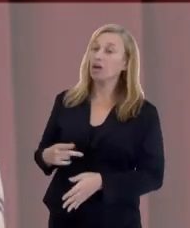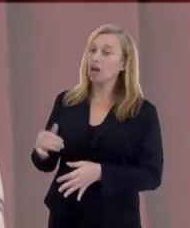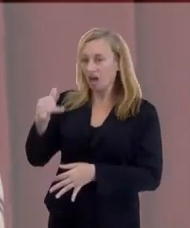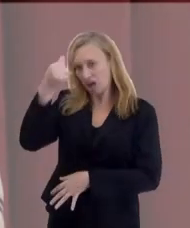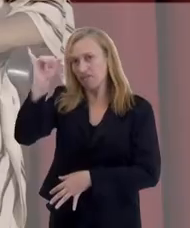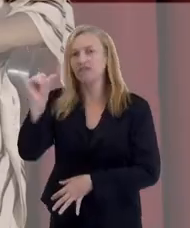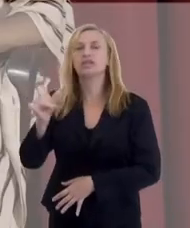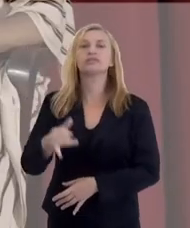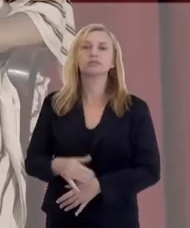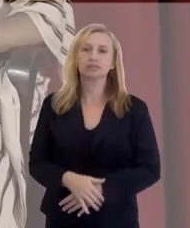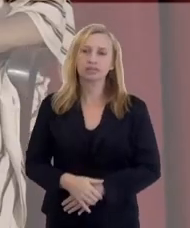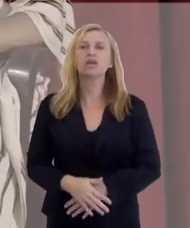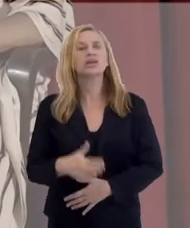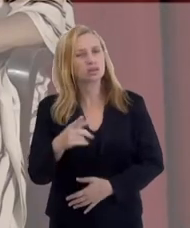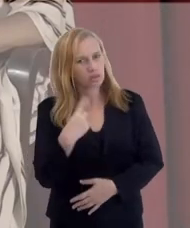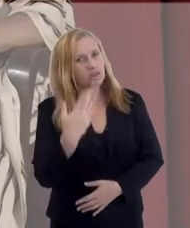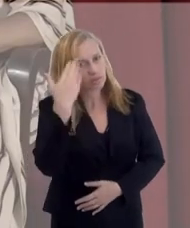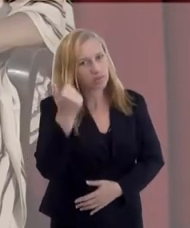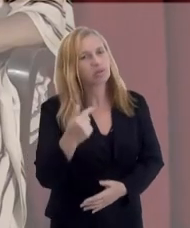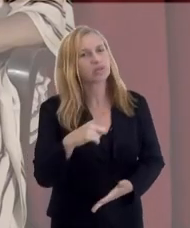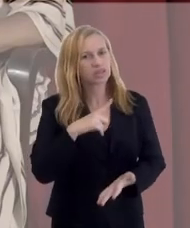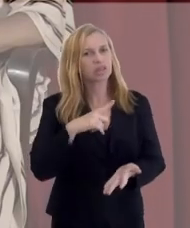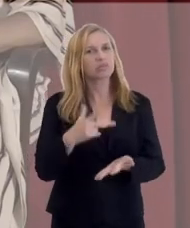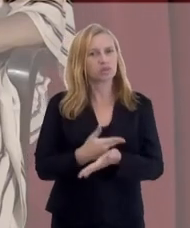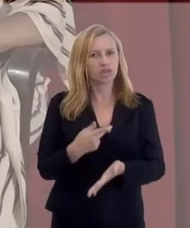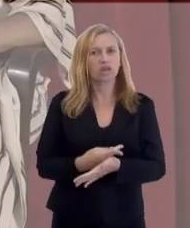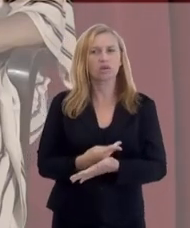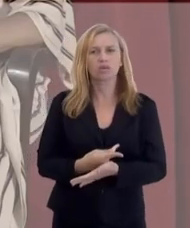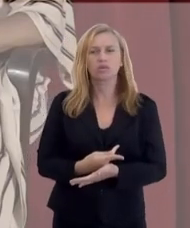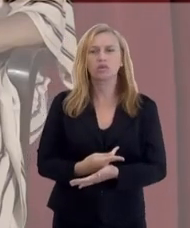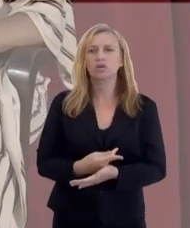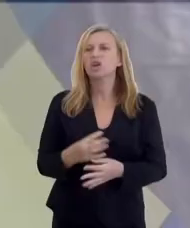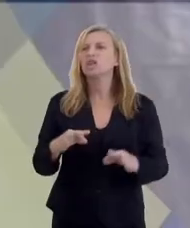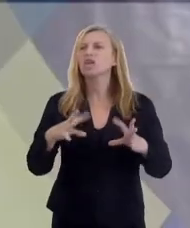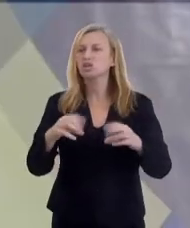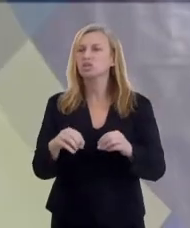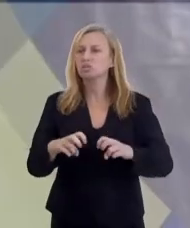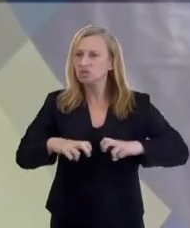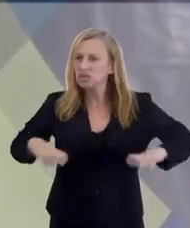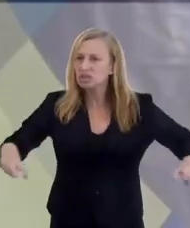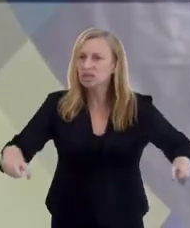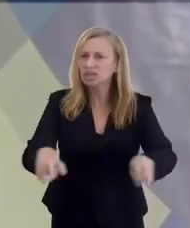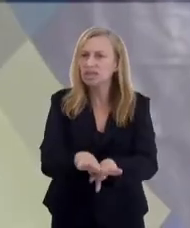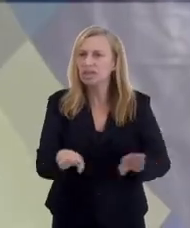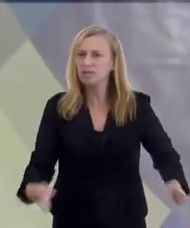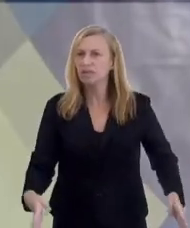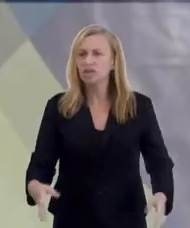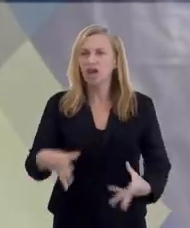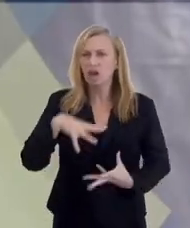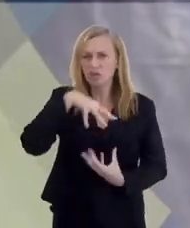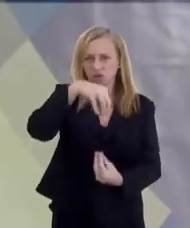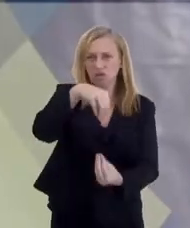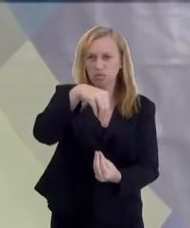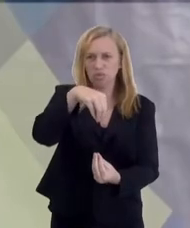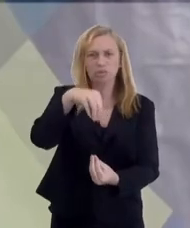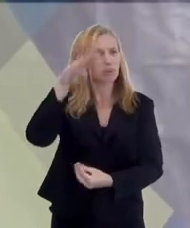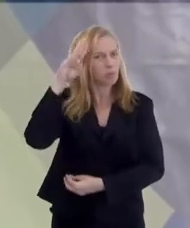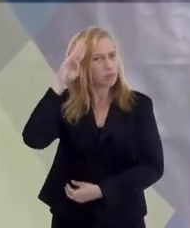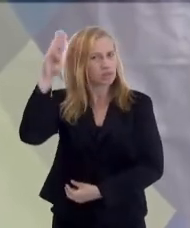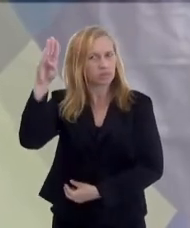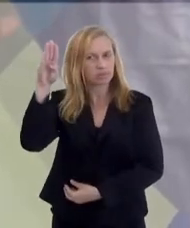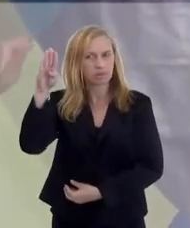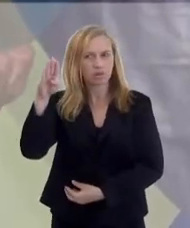que a gente sabe que nós somos falíveis. Então, está todo mundo sentado na mesa, aí o espírito